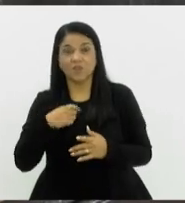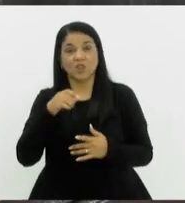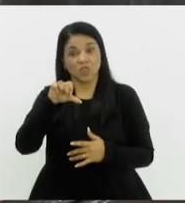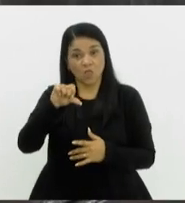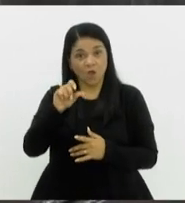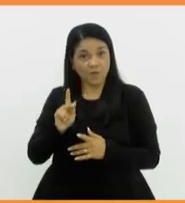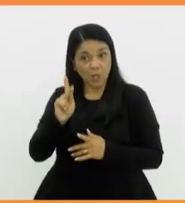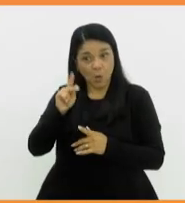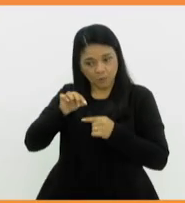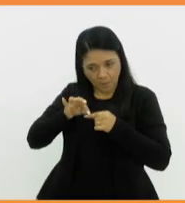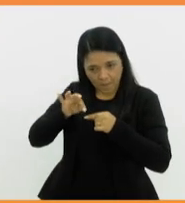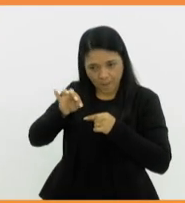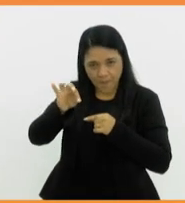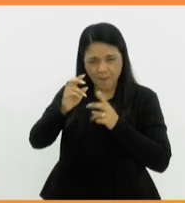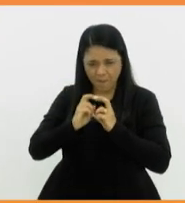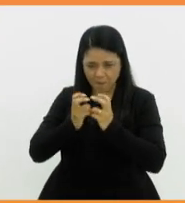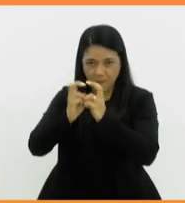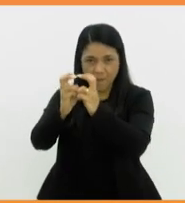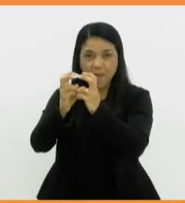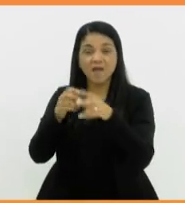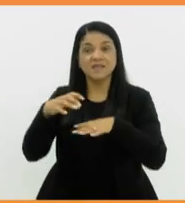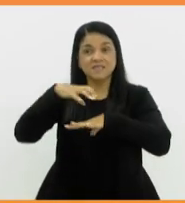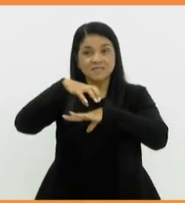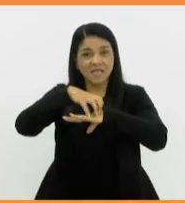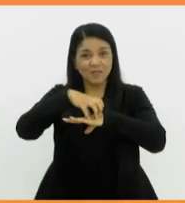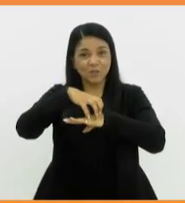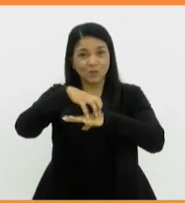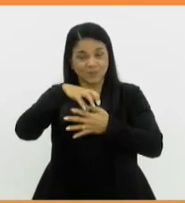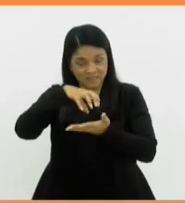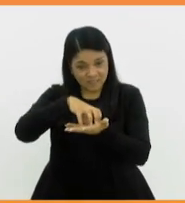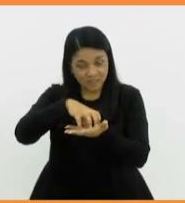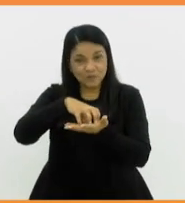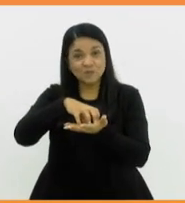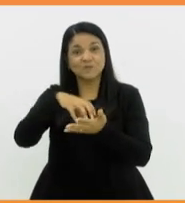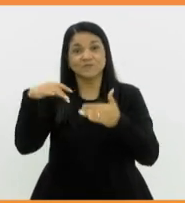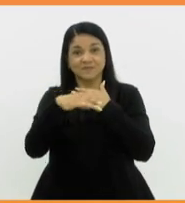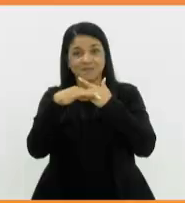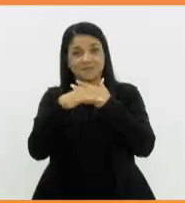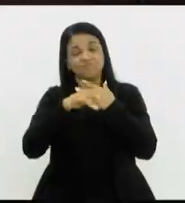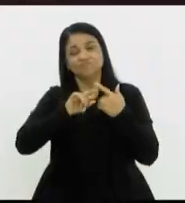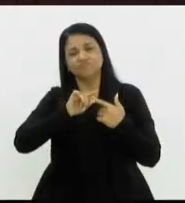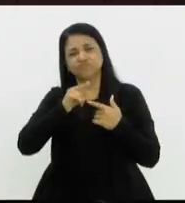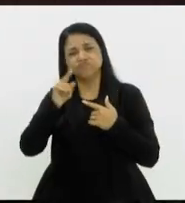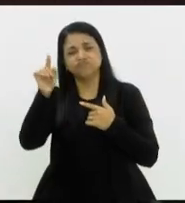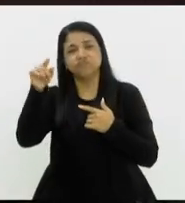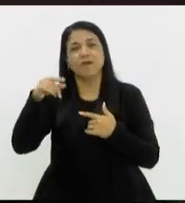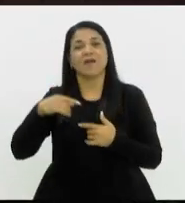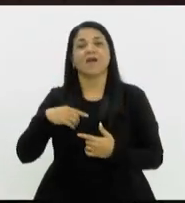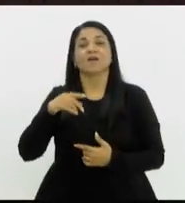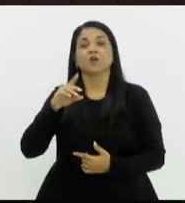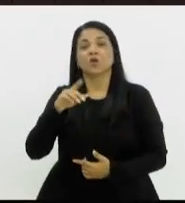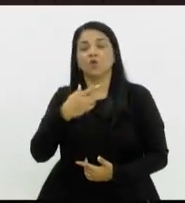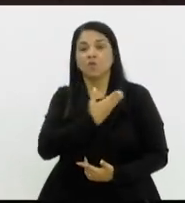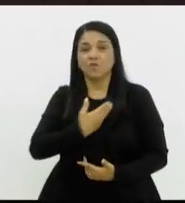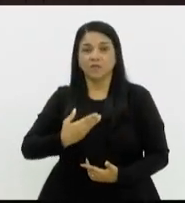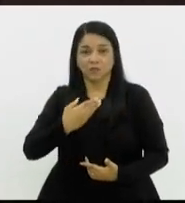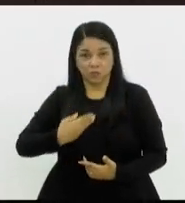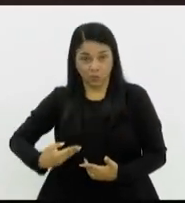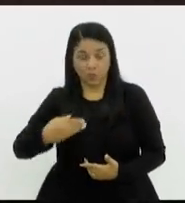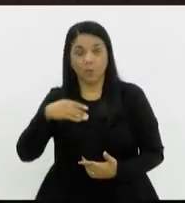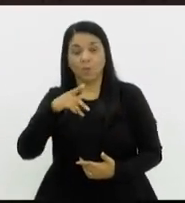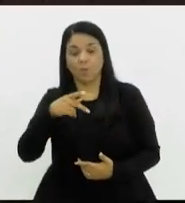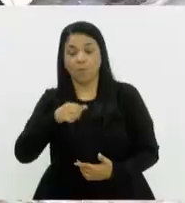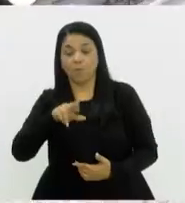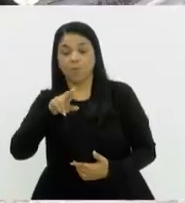quilômetros, a Maria Fumaça sai do centro da cidade em direção ao distrito de Governador Portela. A expectativa é resgatar a